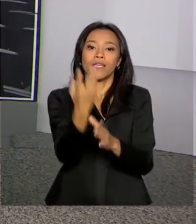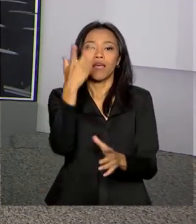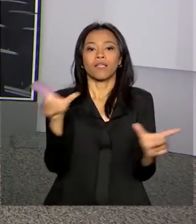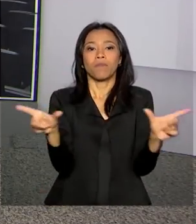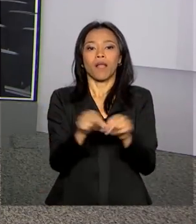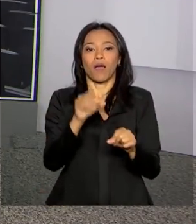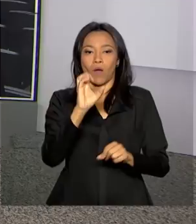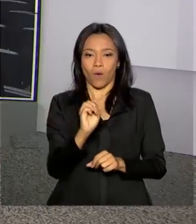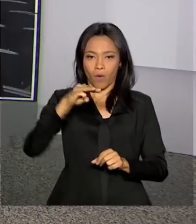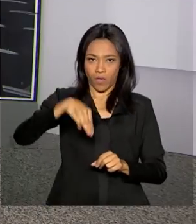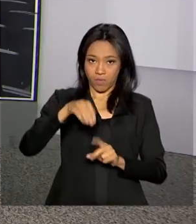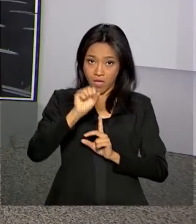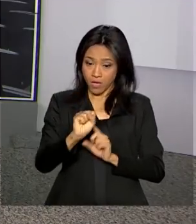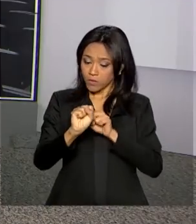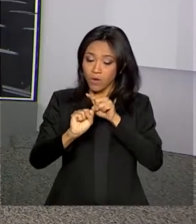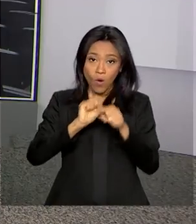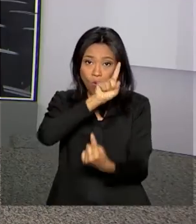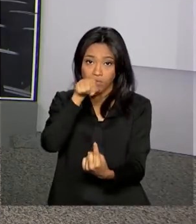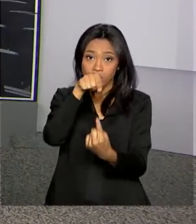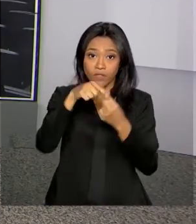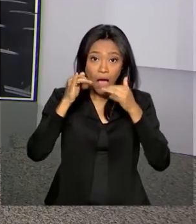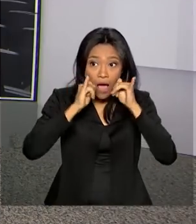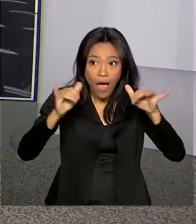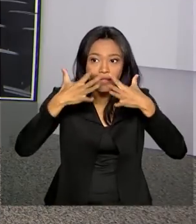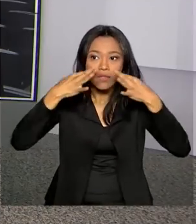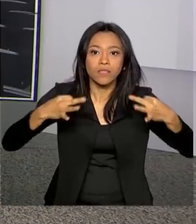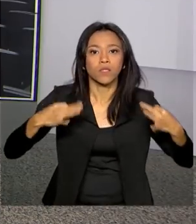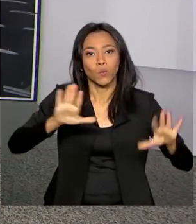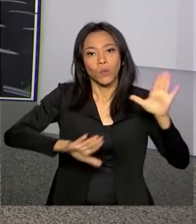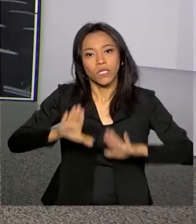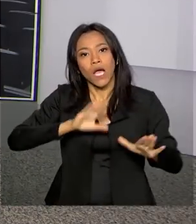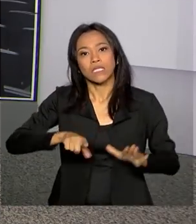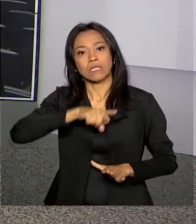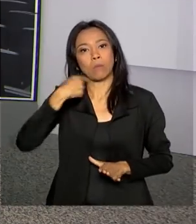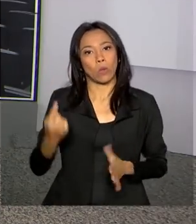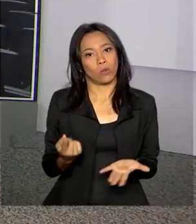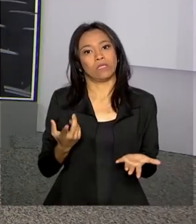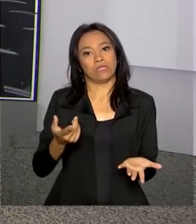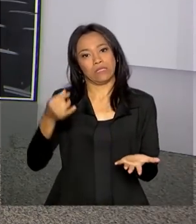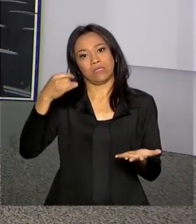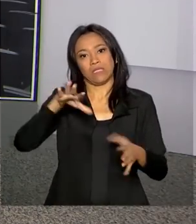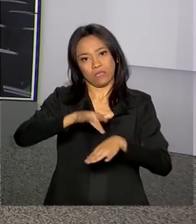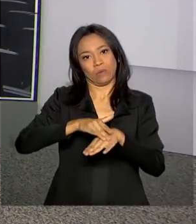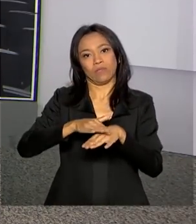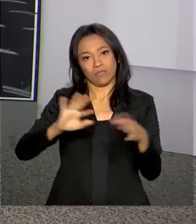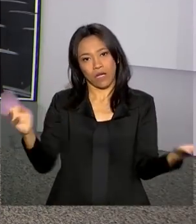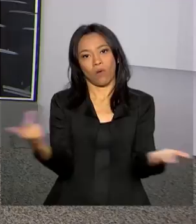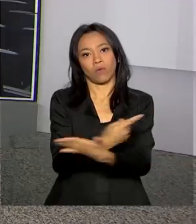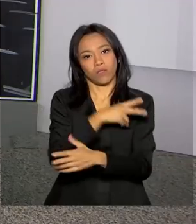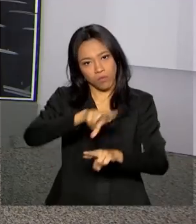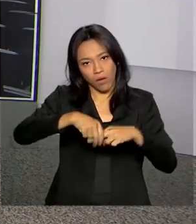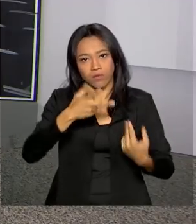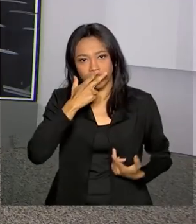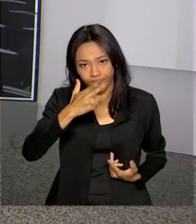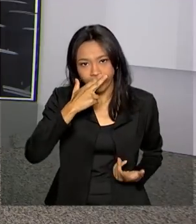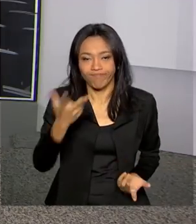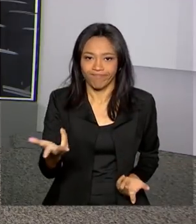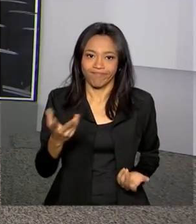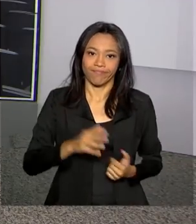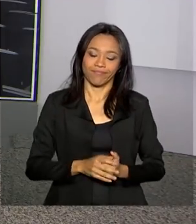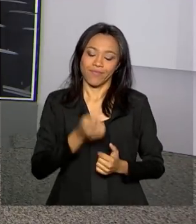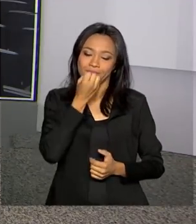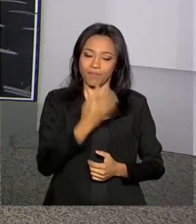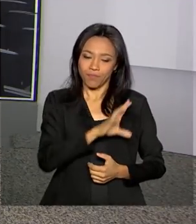Mundial da Saúde para alertar sobre as doenças e mortes relacionadas ao cigarro. Vamos então ao Rio de Janeiro conversar com o Marcelo Castilho. Oi,